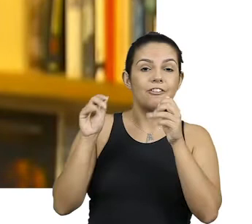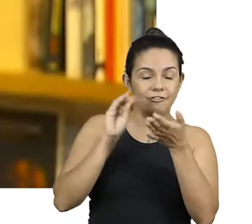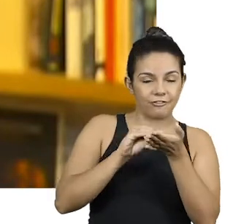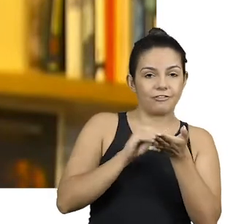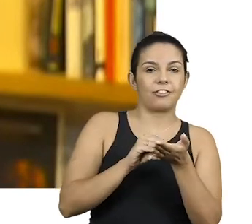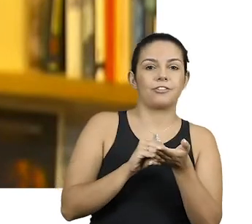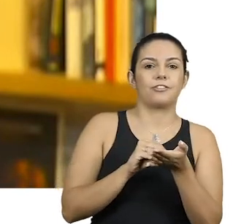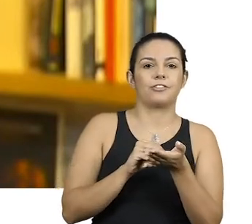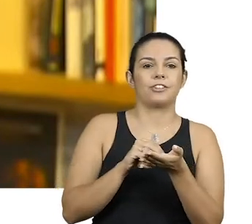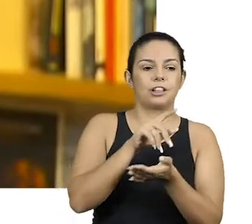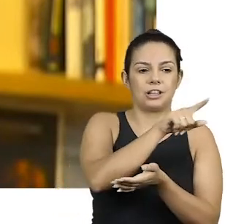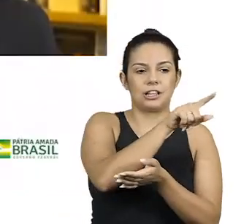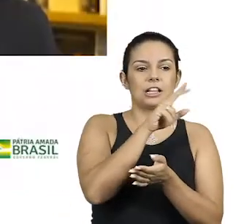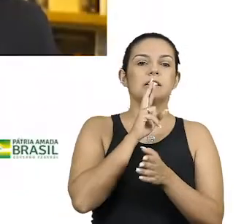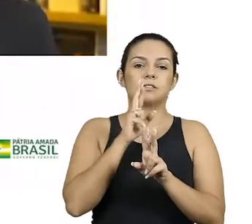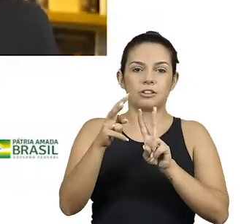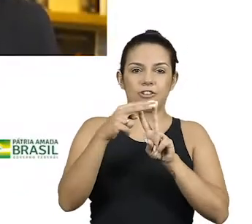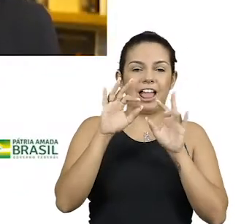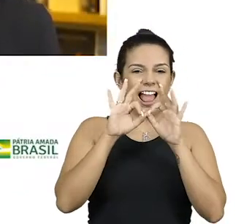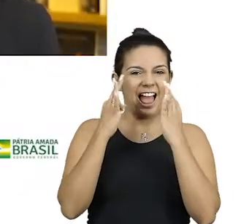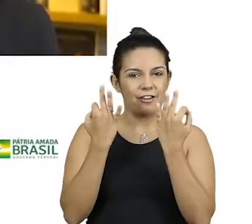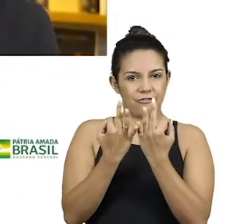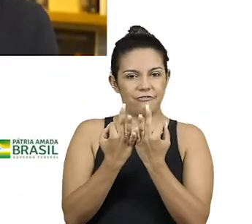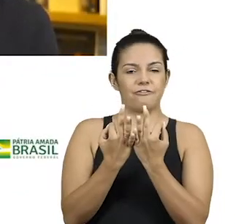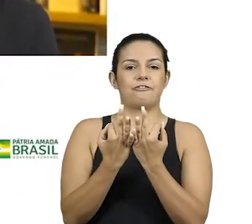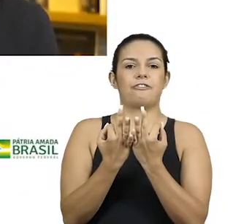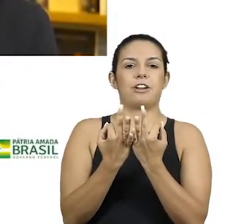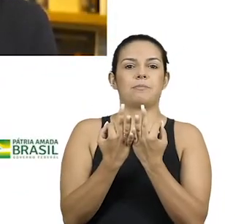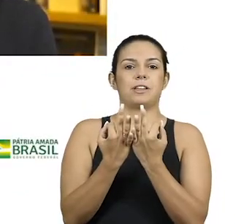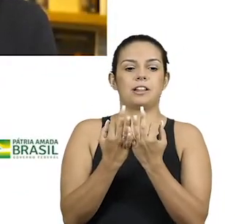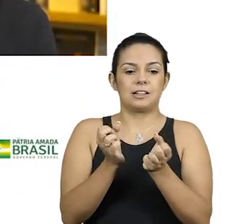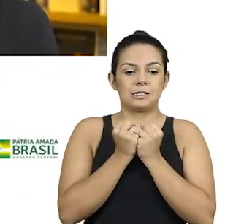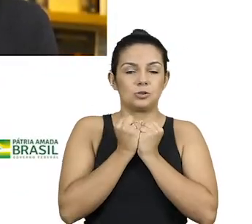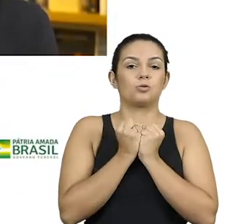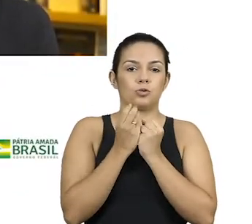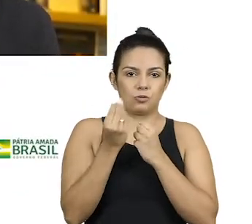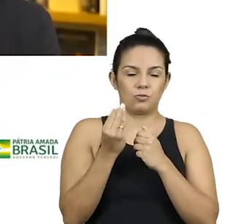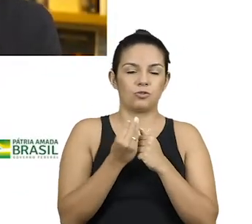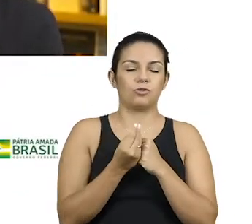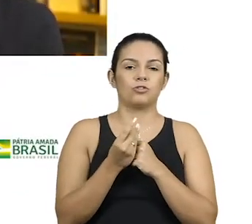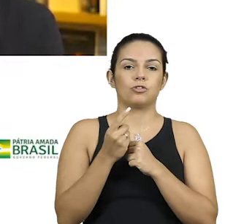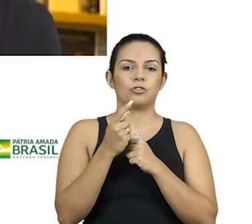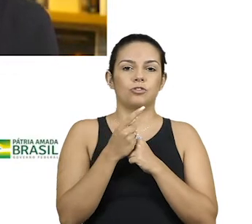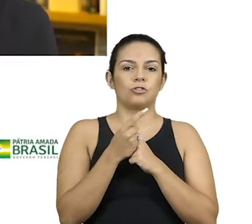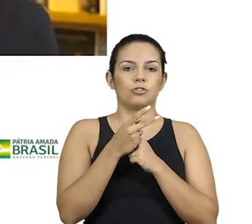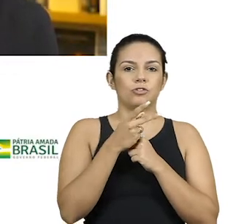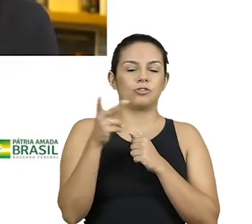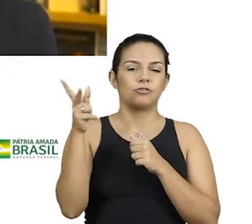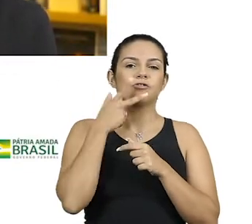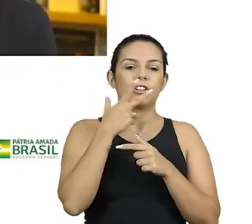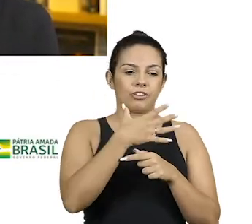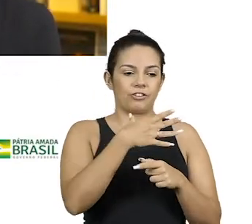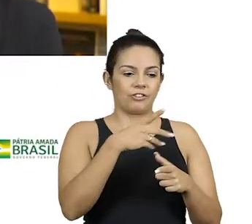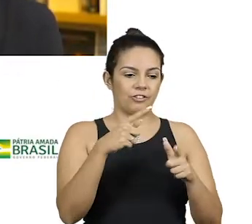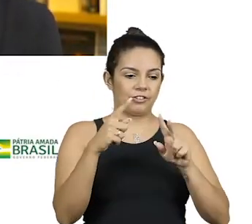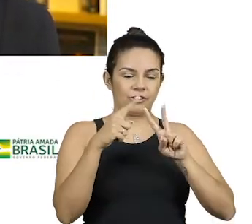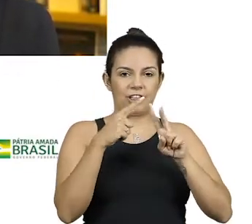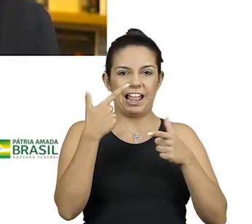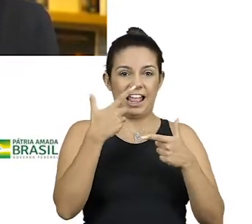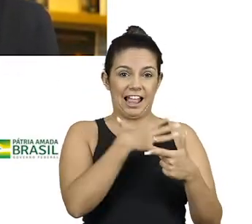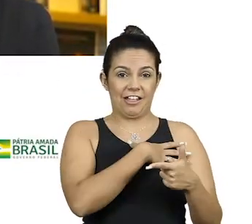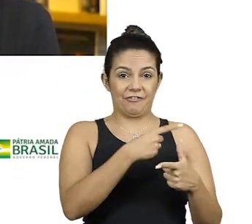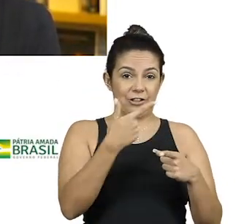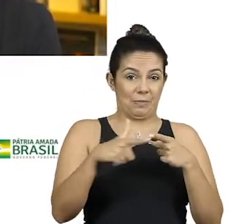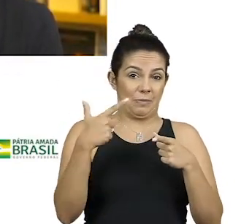família segurou muita coisa. Você foi um desbravador nesse sentido. As filhas eram problemáticas.